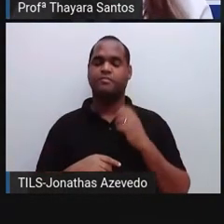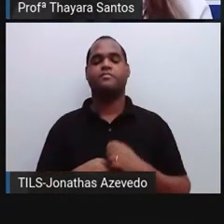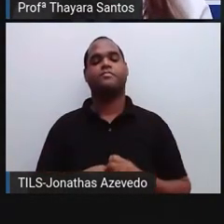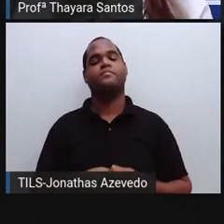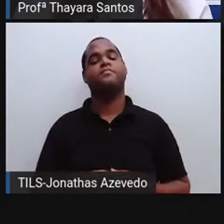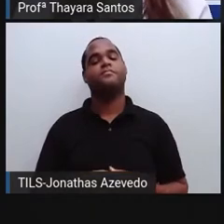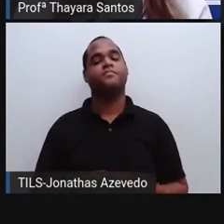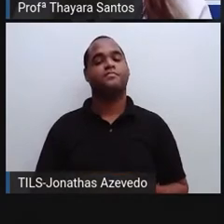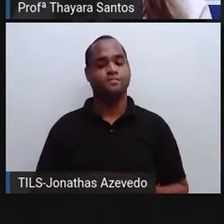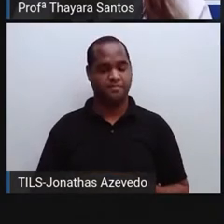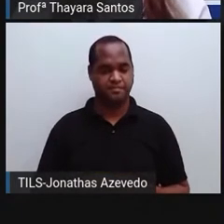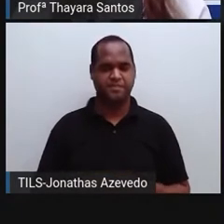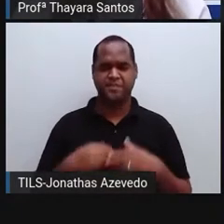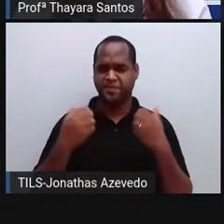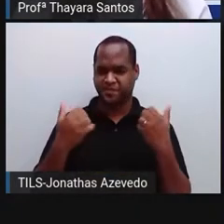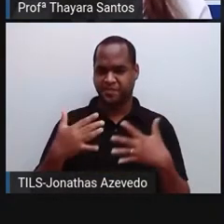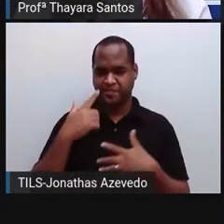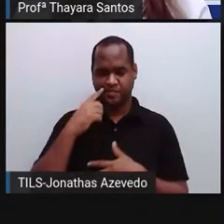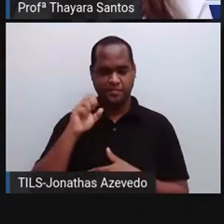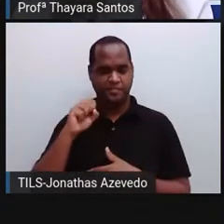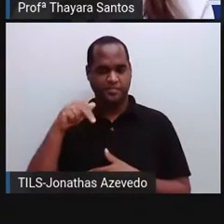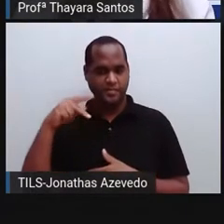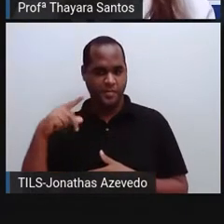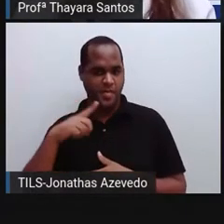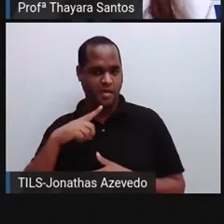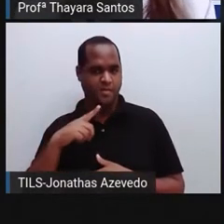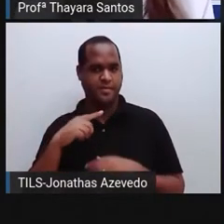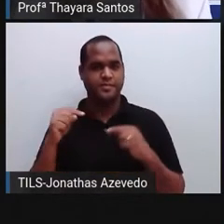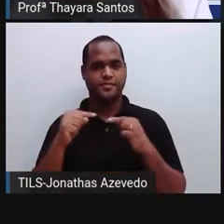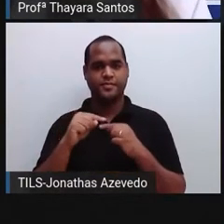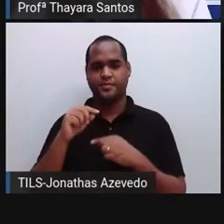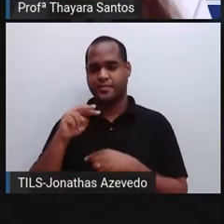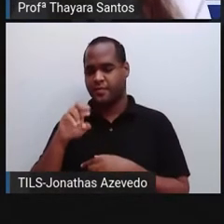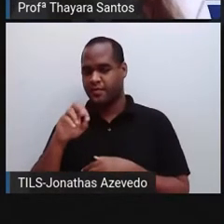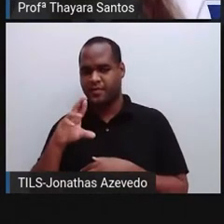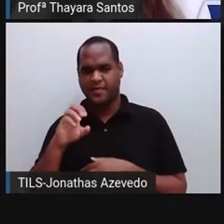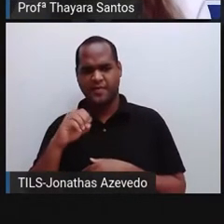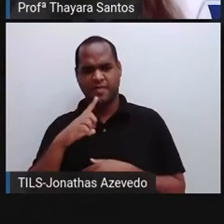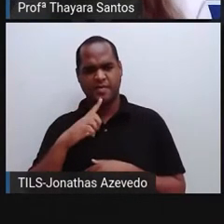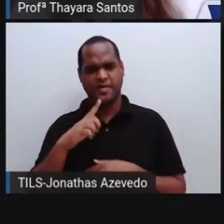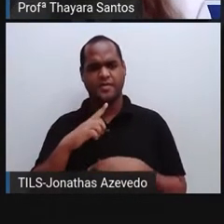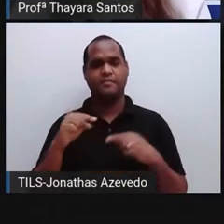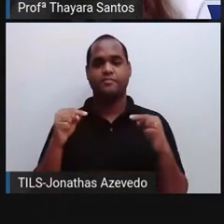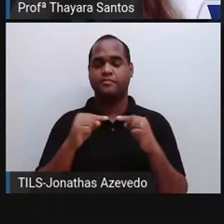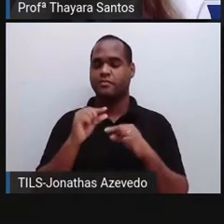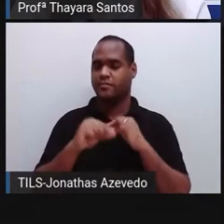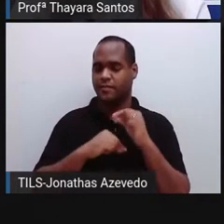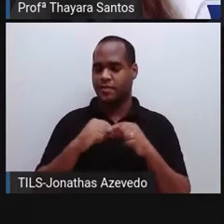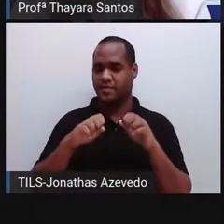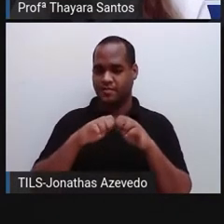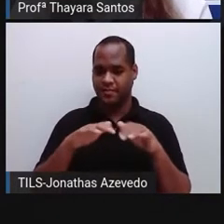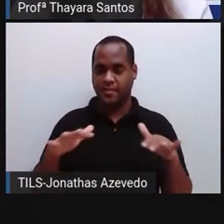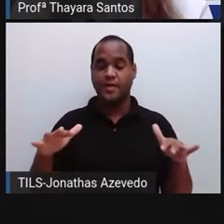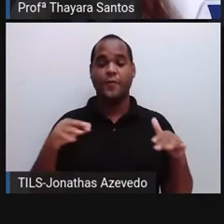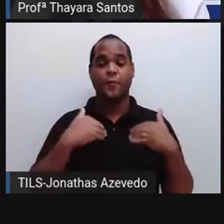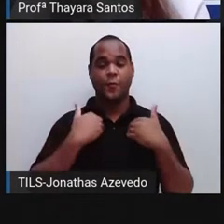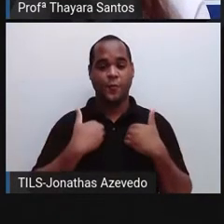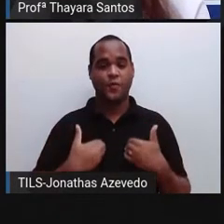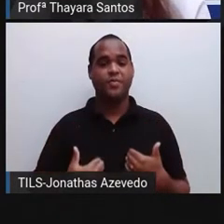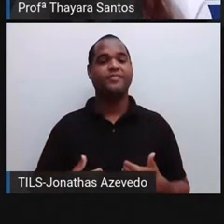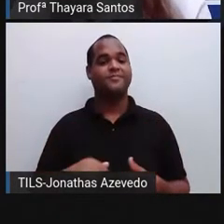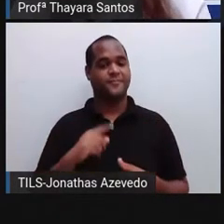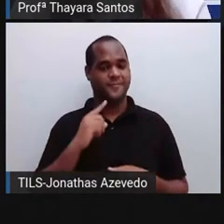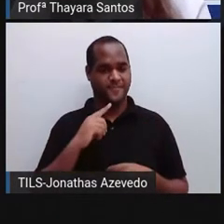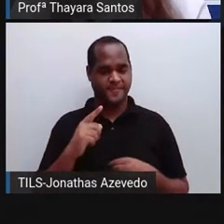O sistema nervoso periférico, ele é formado pelos nervos e pelos gânglios nervosos. E ele está espalhado por todo o nosso